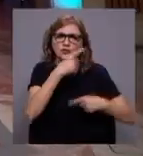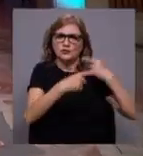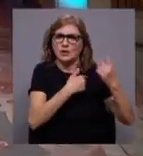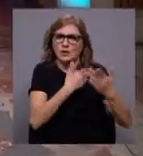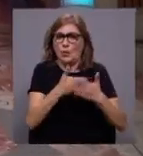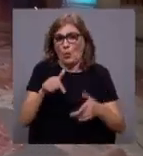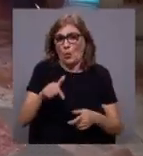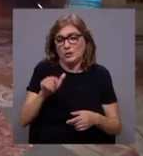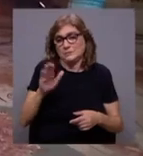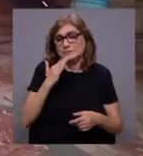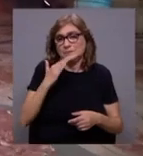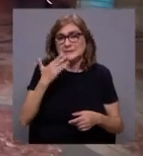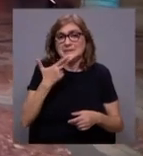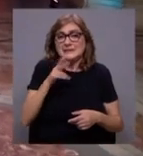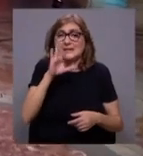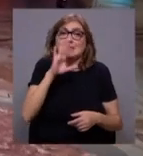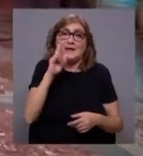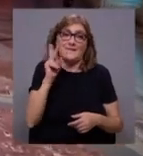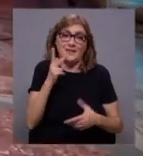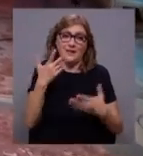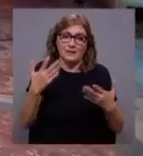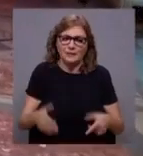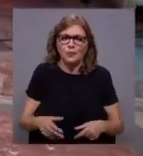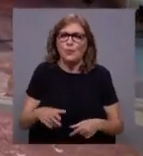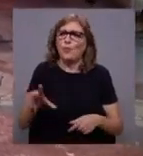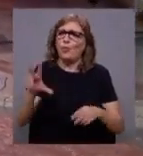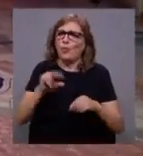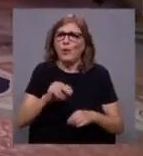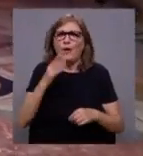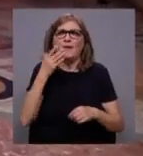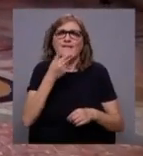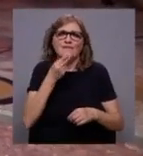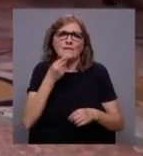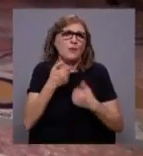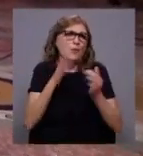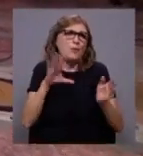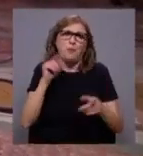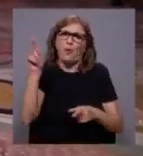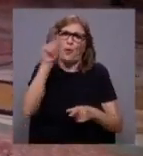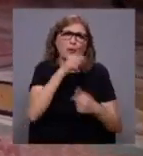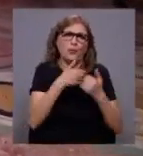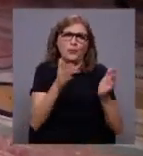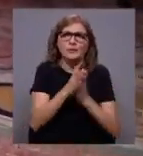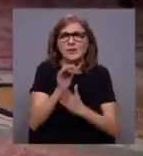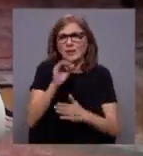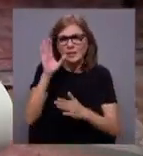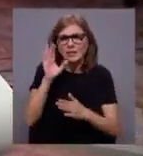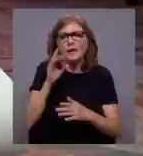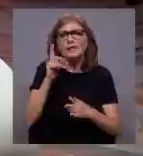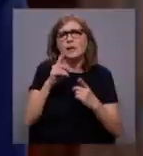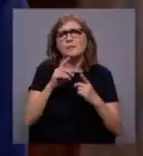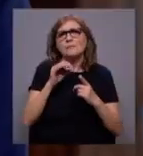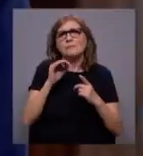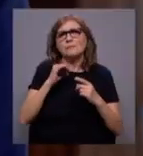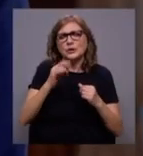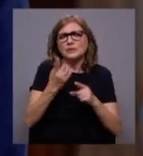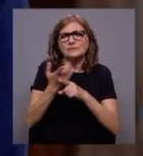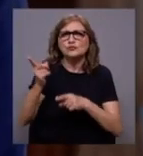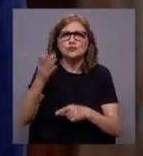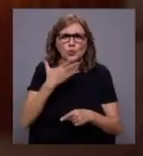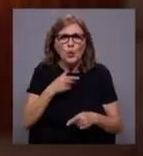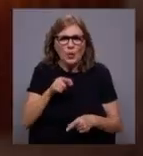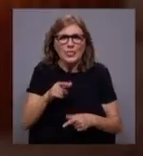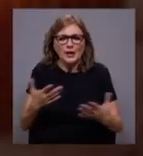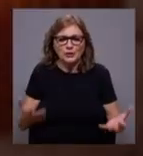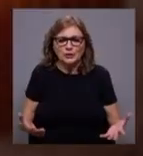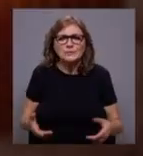faria 100 anos se fosse vivo, novos, velhos, em várias partes do mundo, o admiram, o contestam, que também é importante e ele gostava disso.